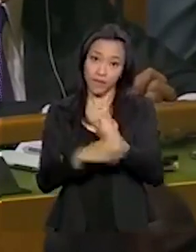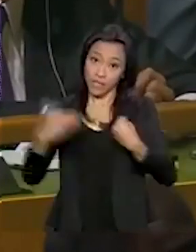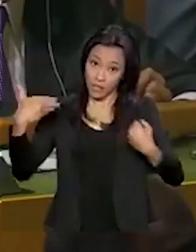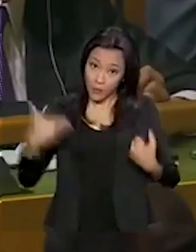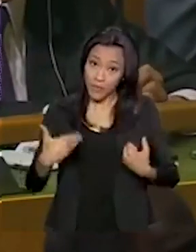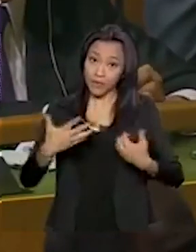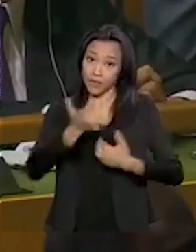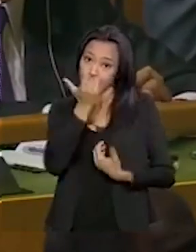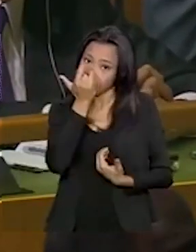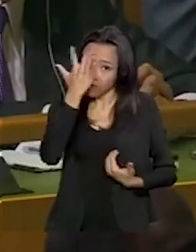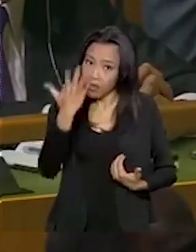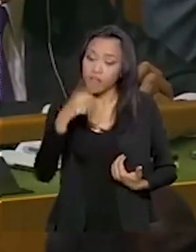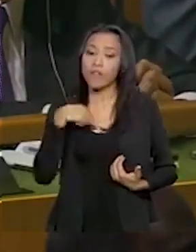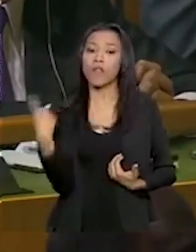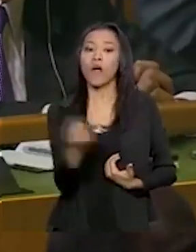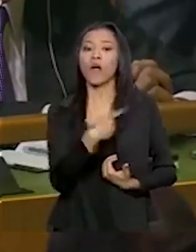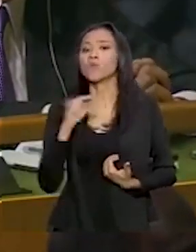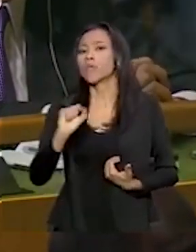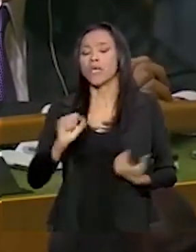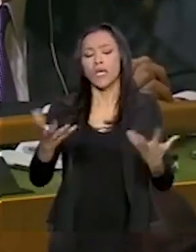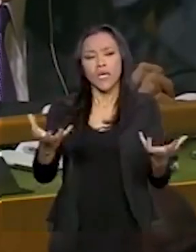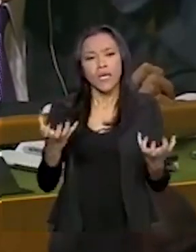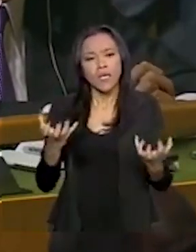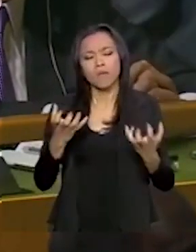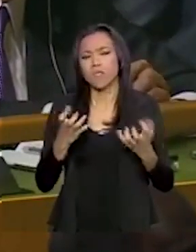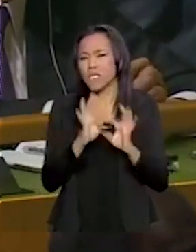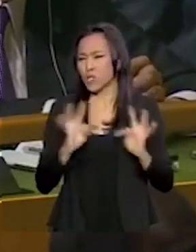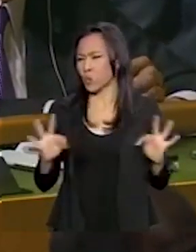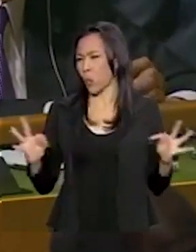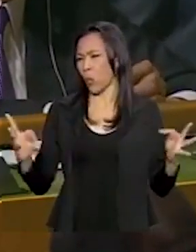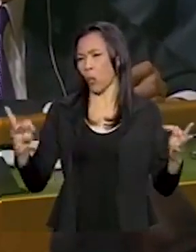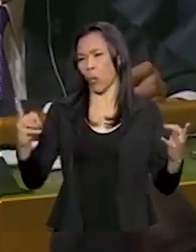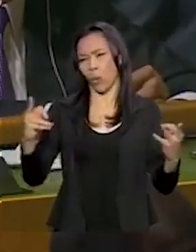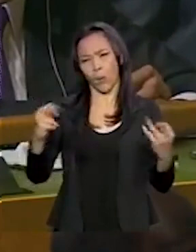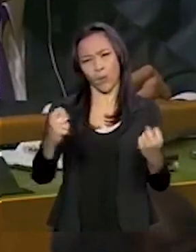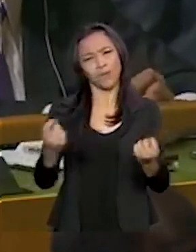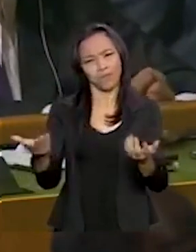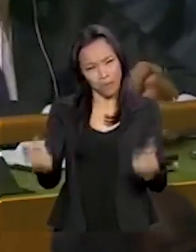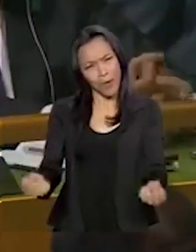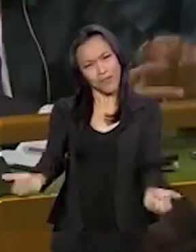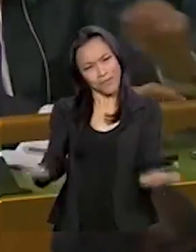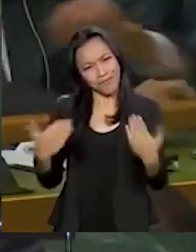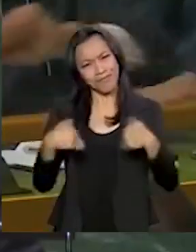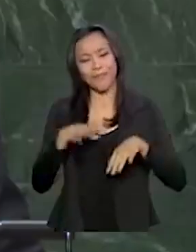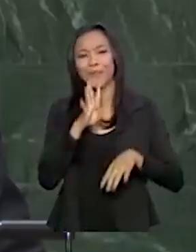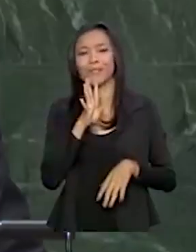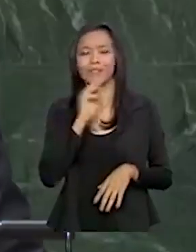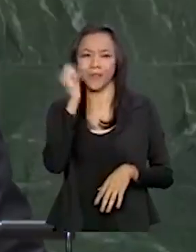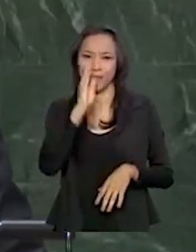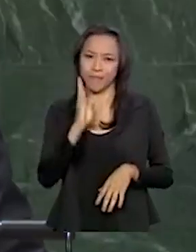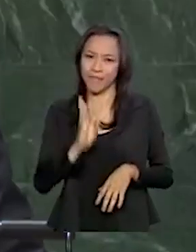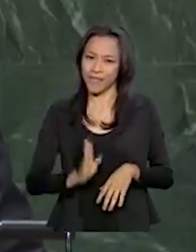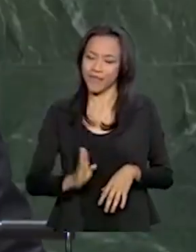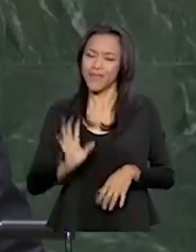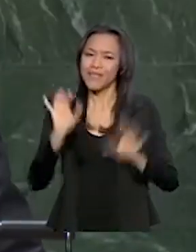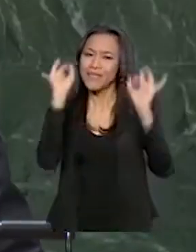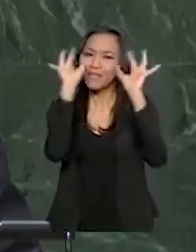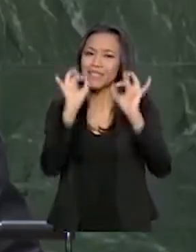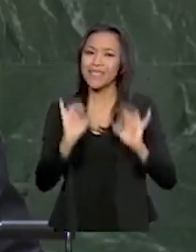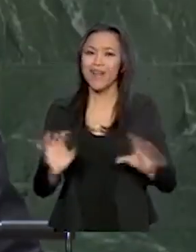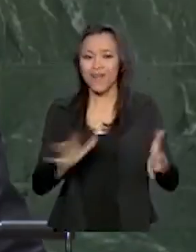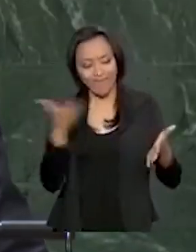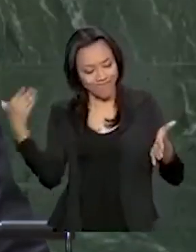facilidades, queremos que todos possam conhecer o Brasil, em especial a nossa